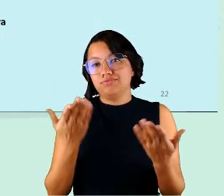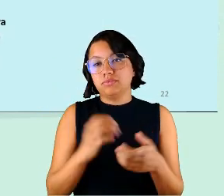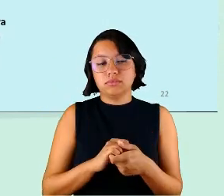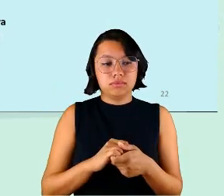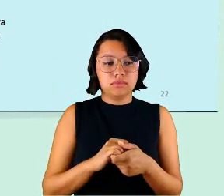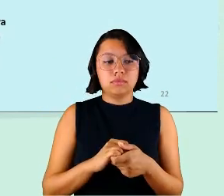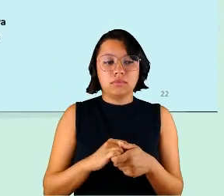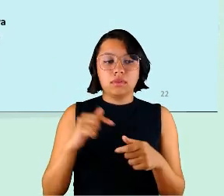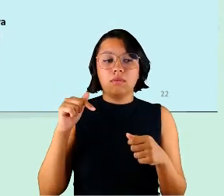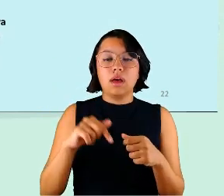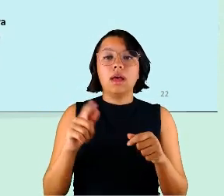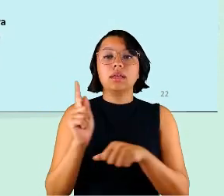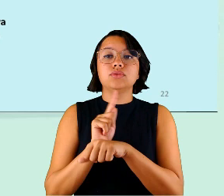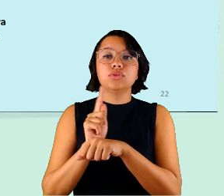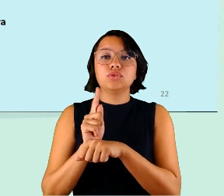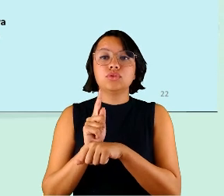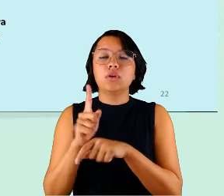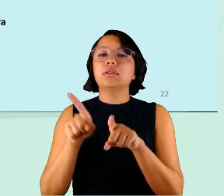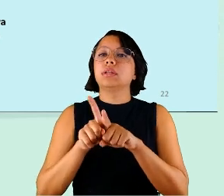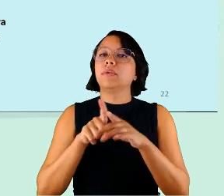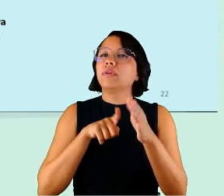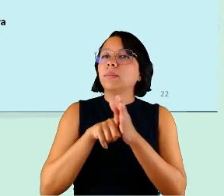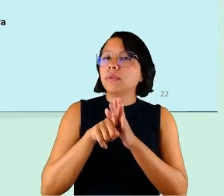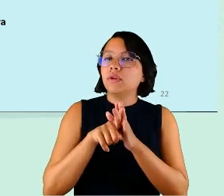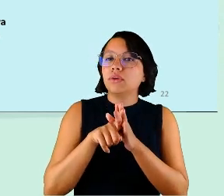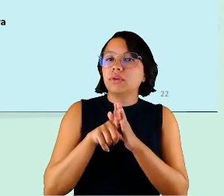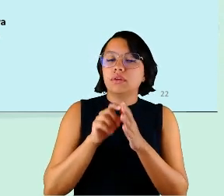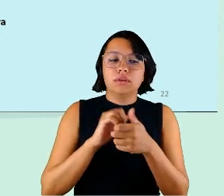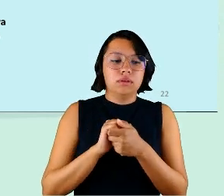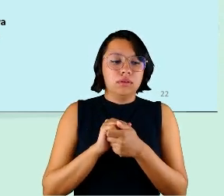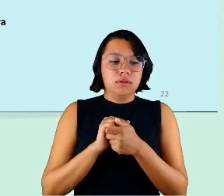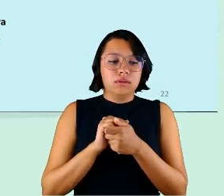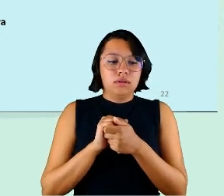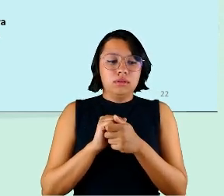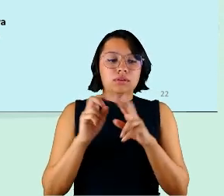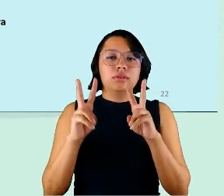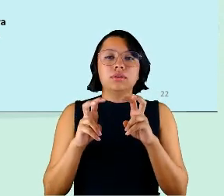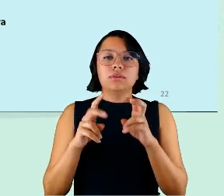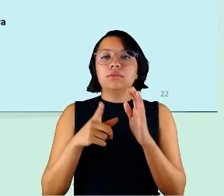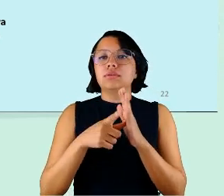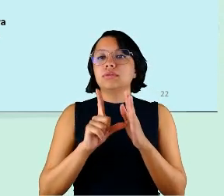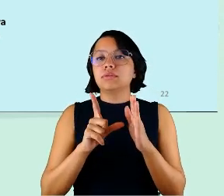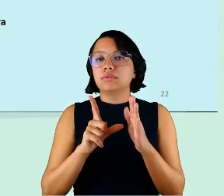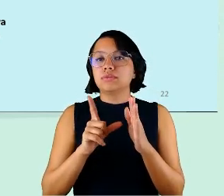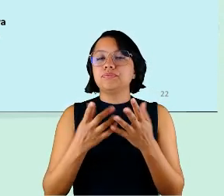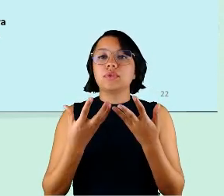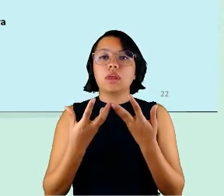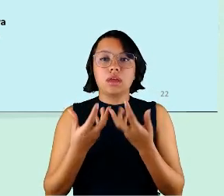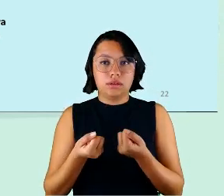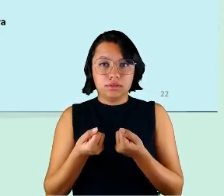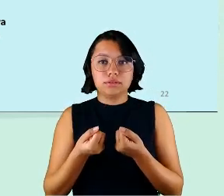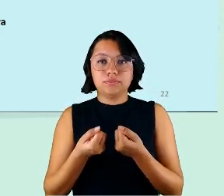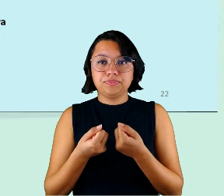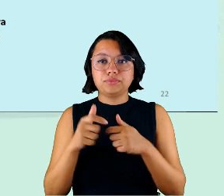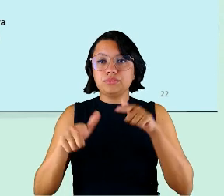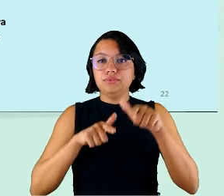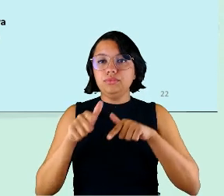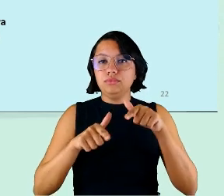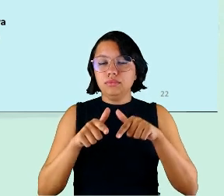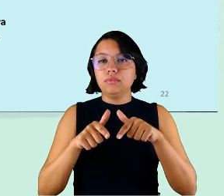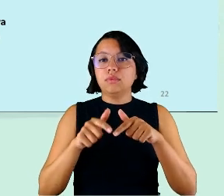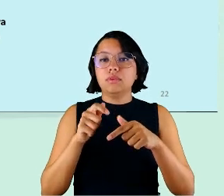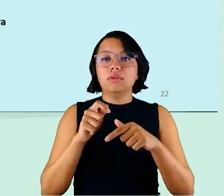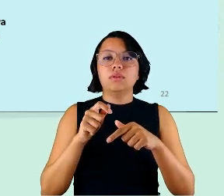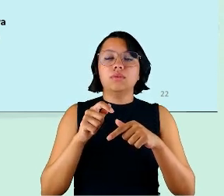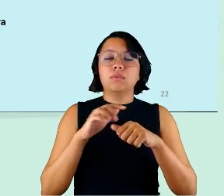aqui para os gestores também se fez aquela pergunta sobre antes da adoção do trabalho remoto em razão da pandemia